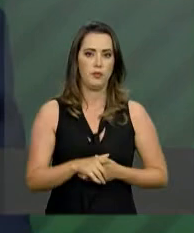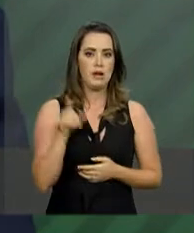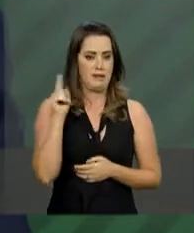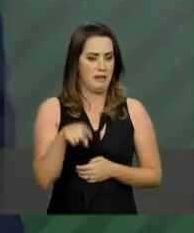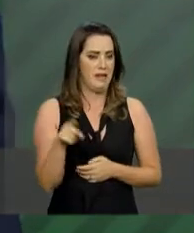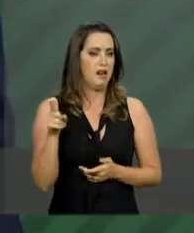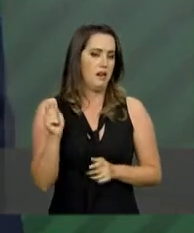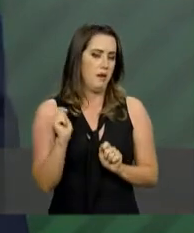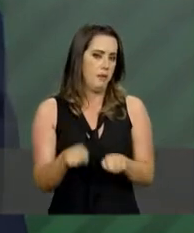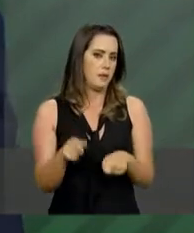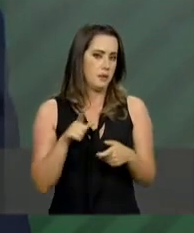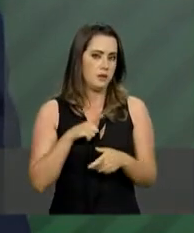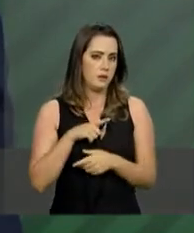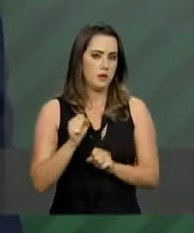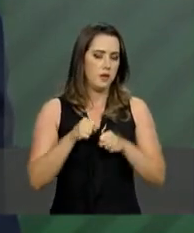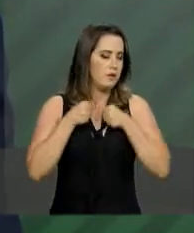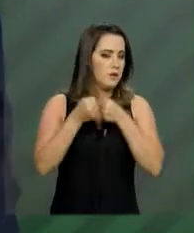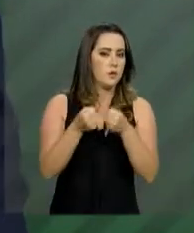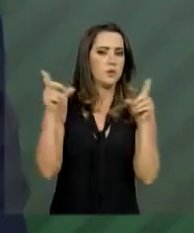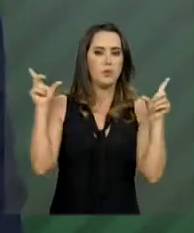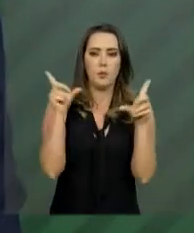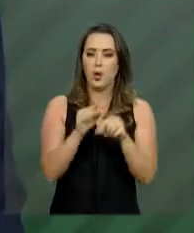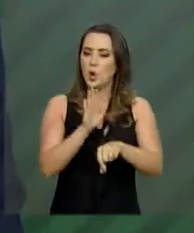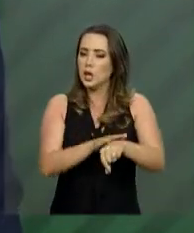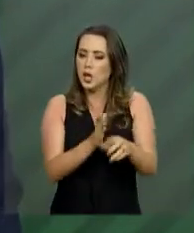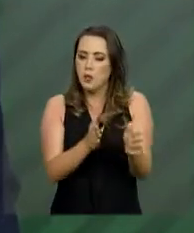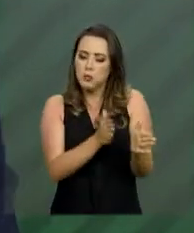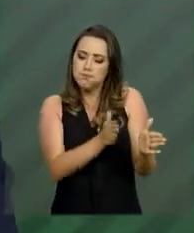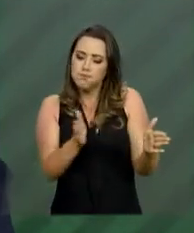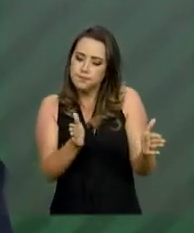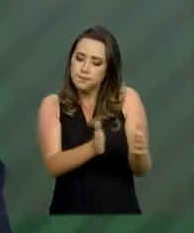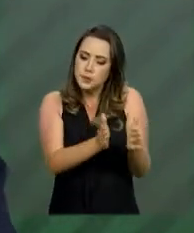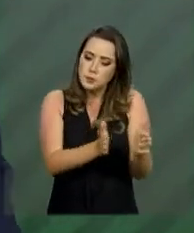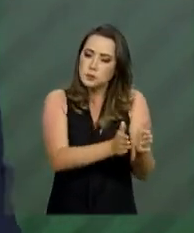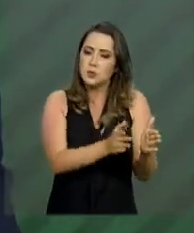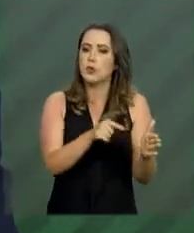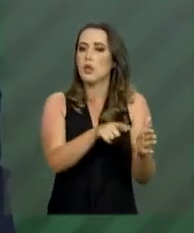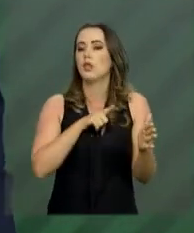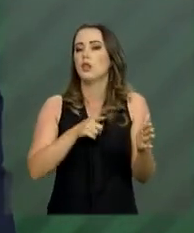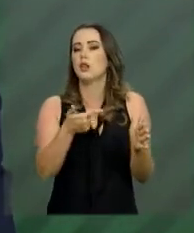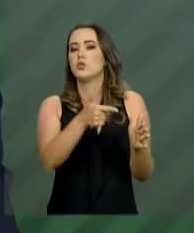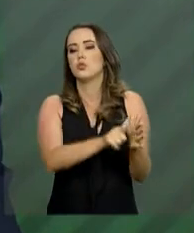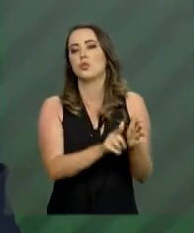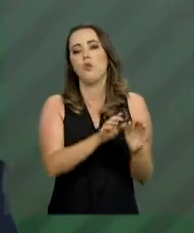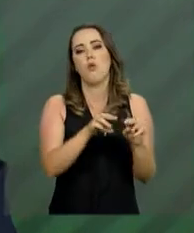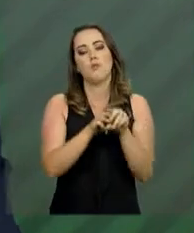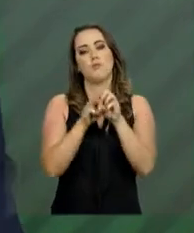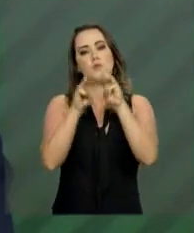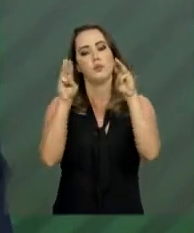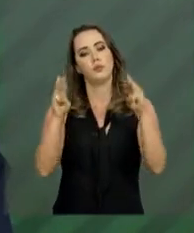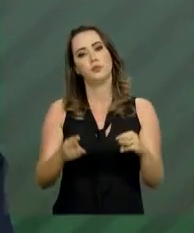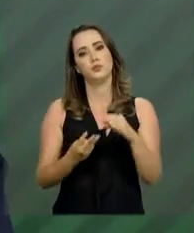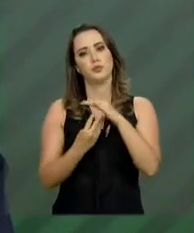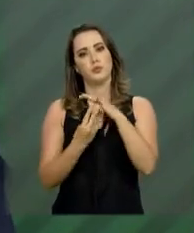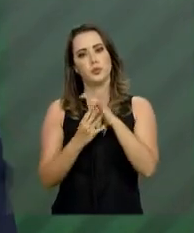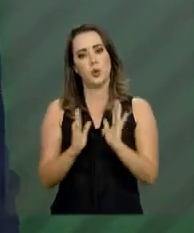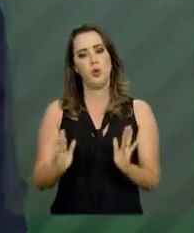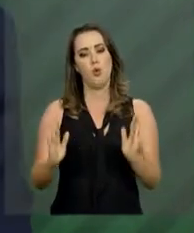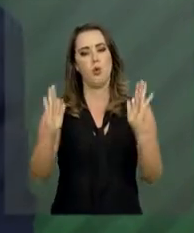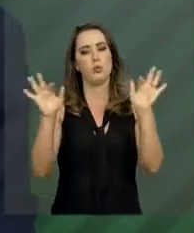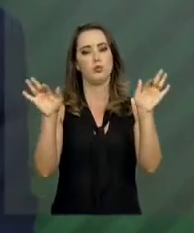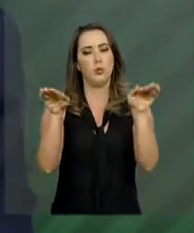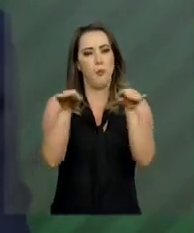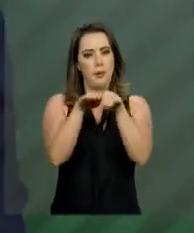esforços para que, no menor prazo possível, nós possamos recuperar o edifício